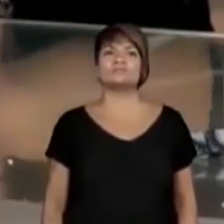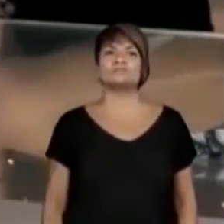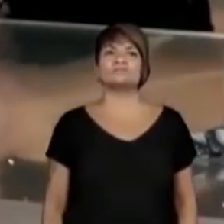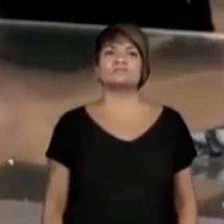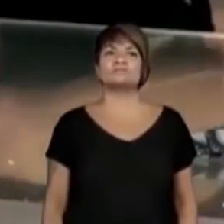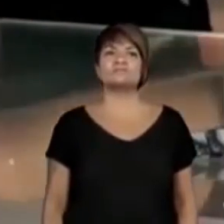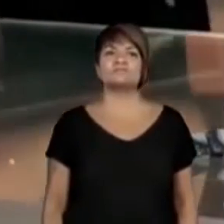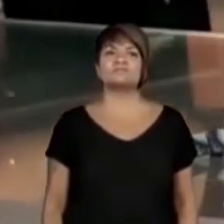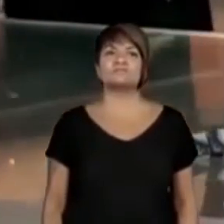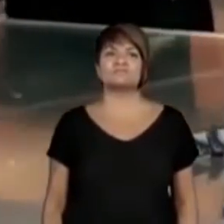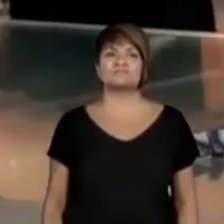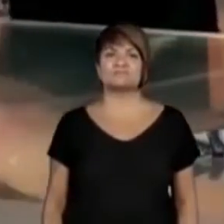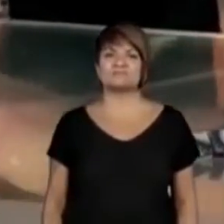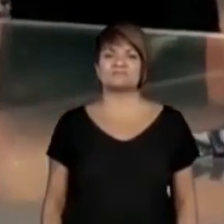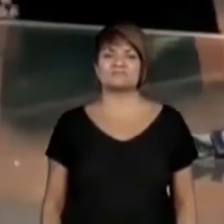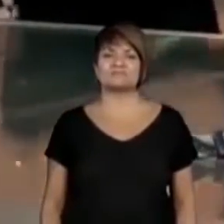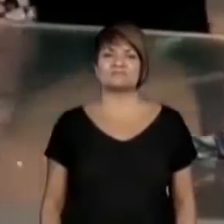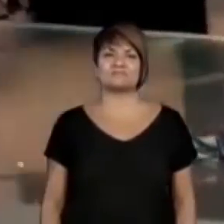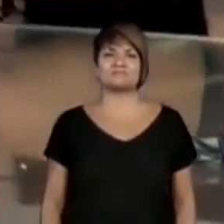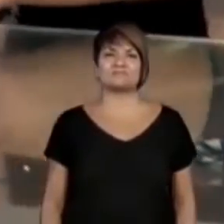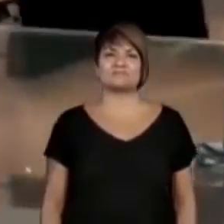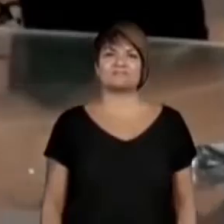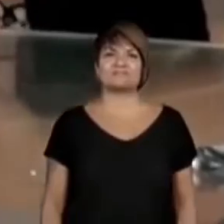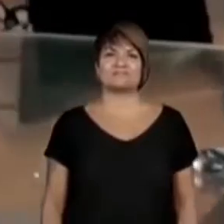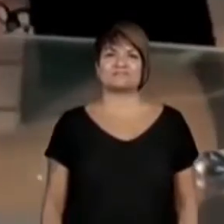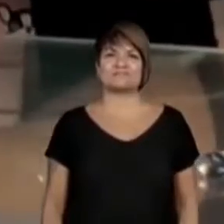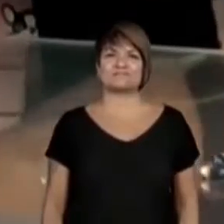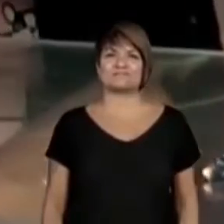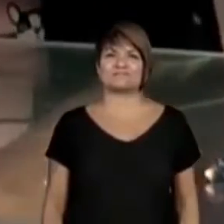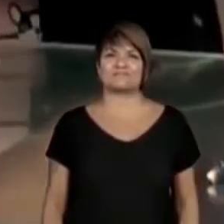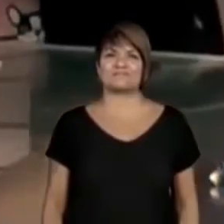Deixa eu arrumar bem bonitinho aqui a minha boneca.